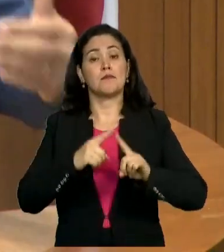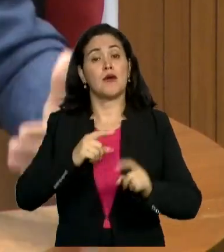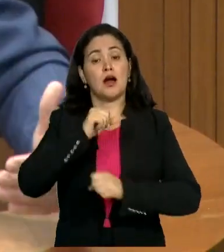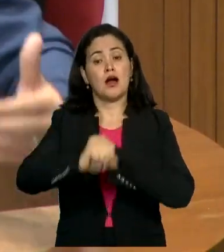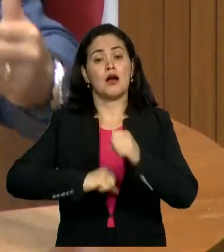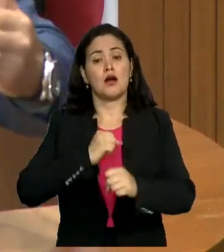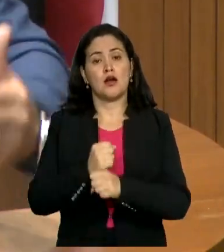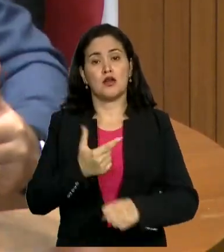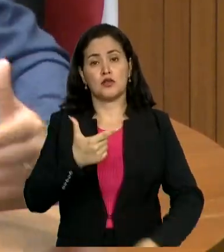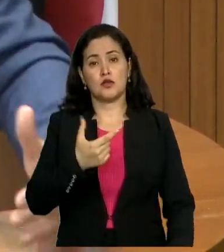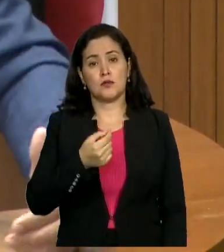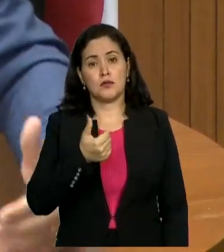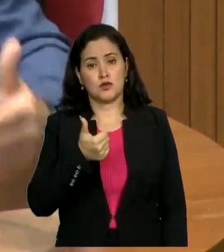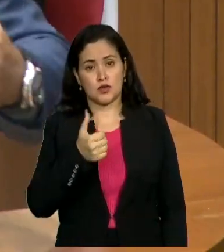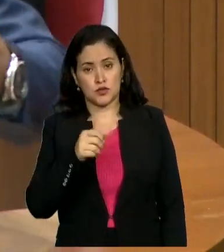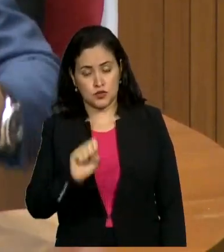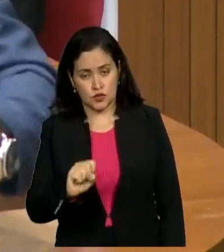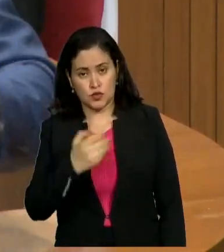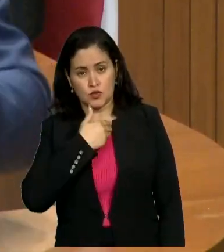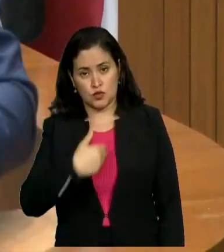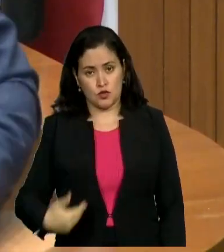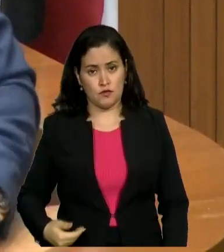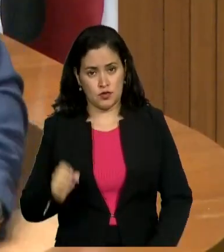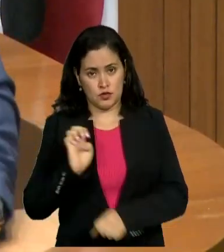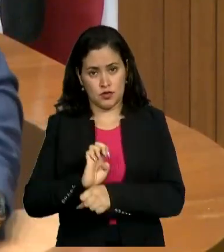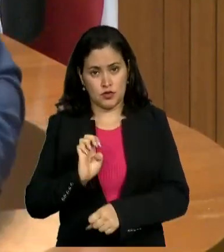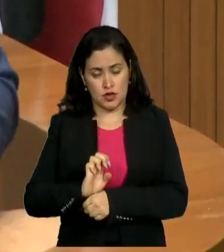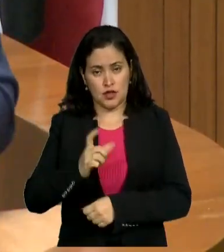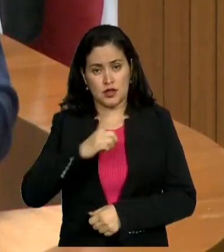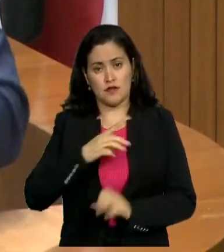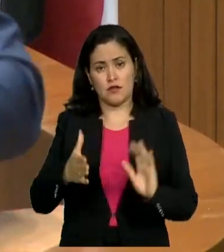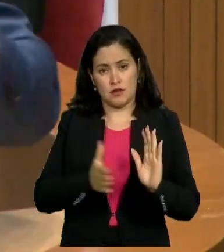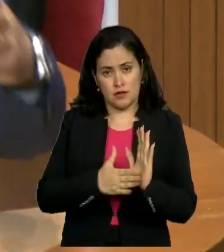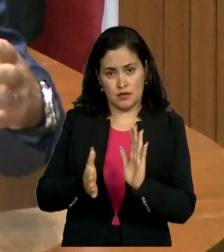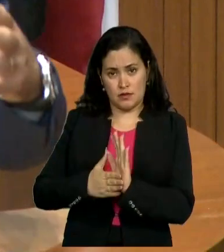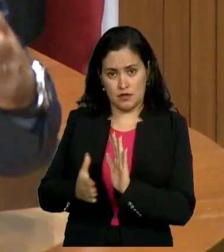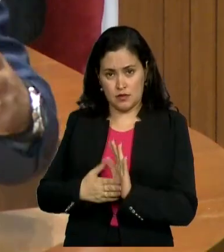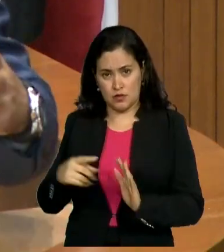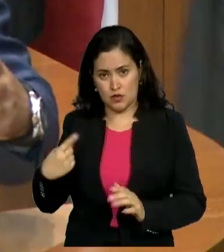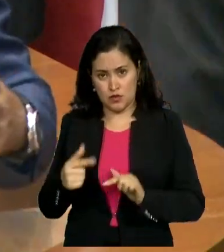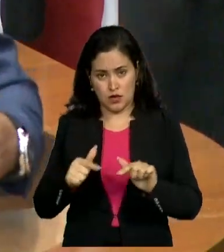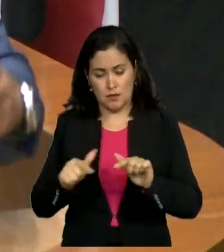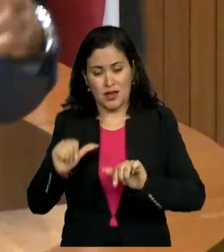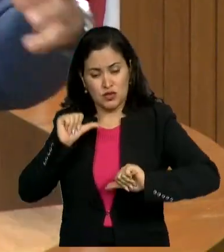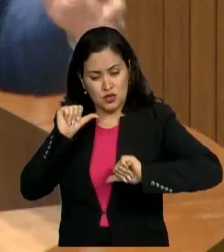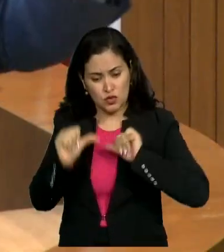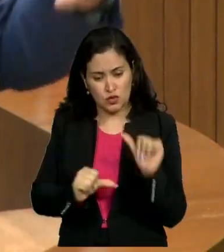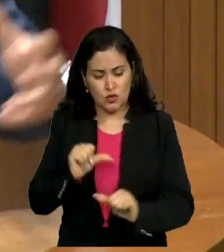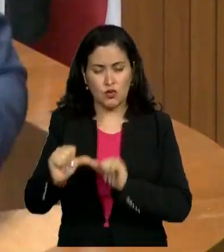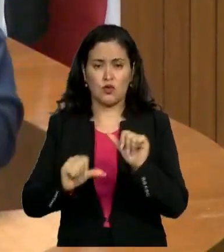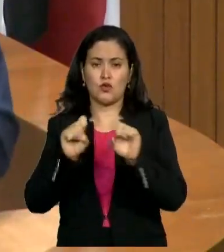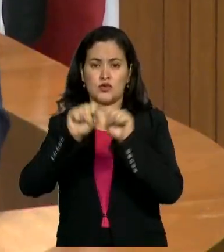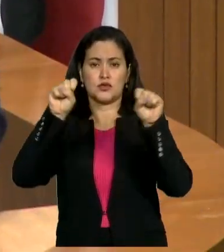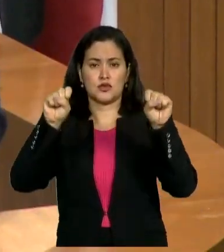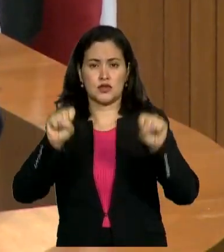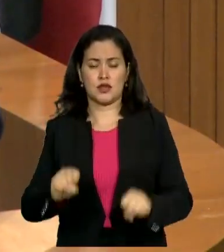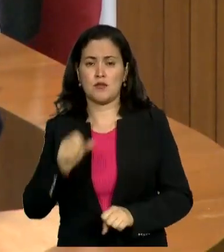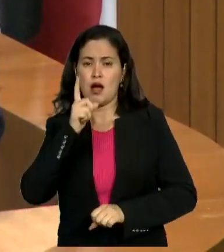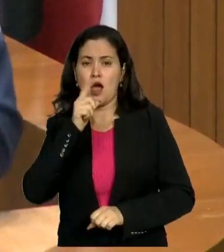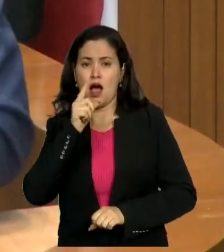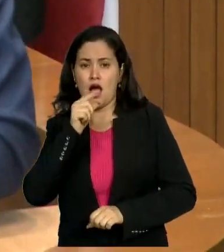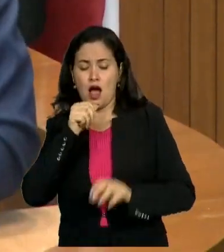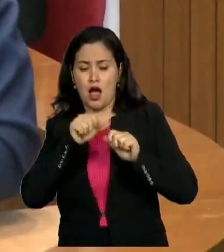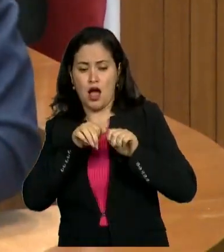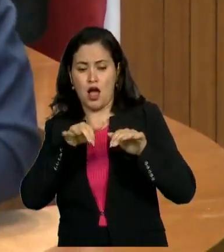da nossa indicação e do nosso trabalho, do governador Flávio Dino, fez uma grande mudança, uma grande transformação no sistema de abastecimento de água em Barra do